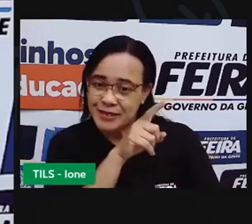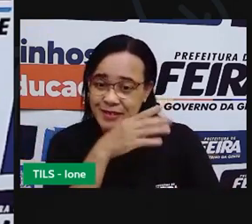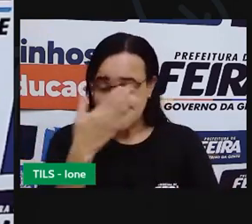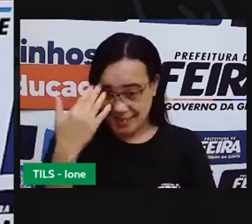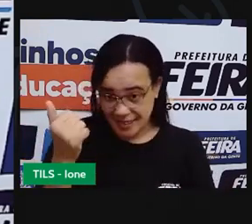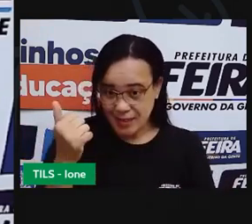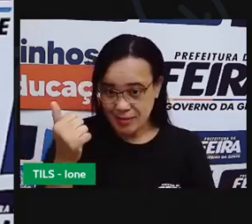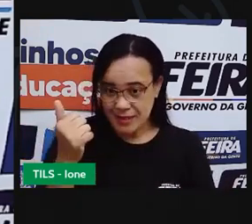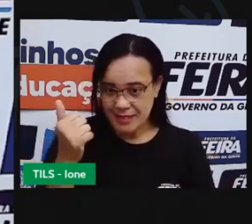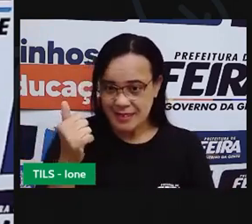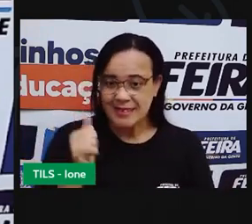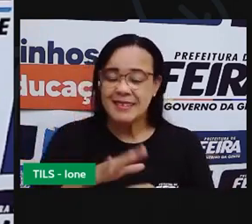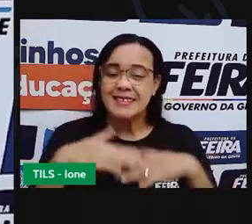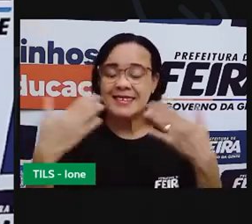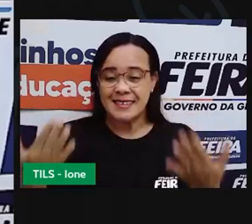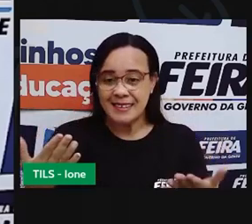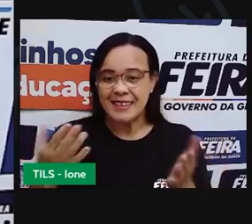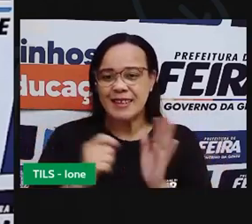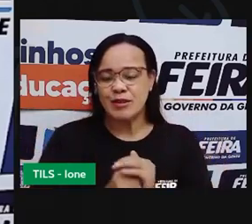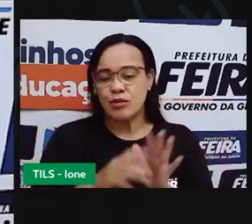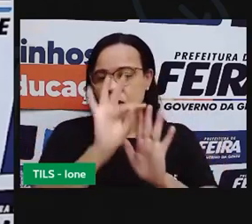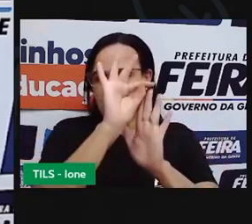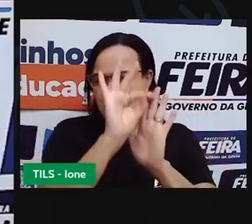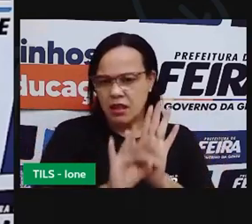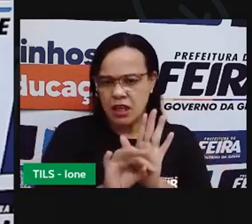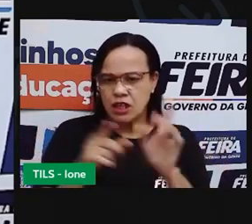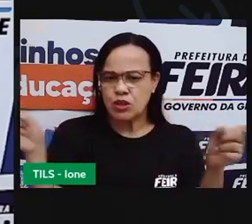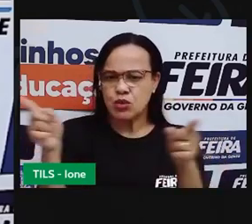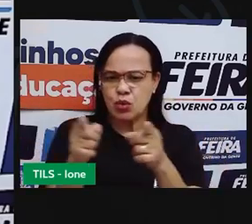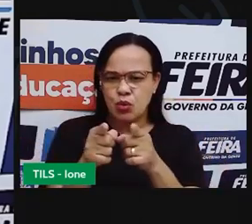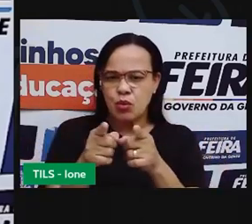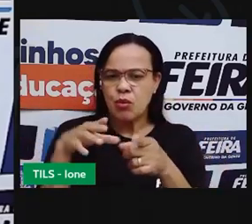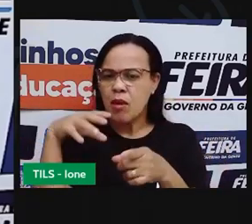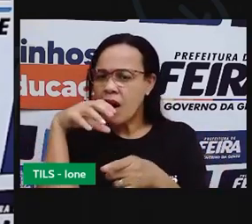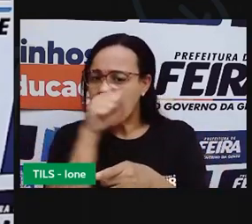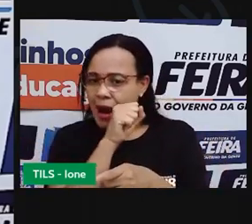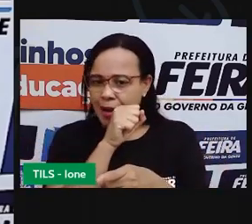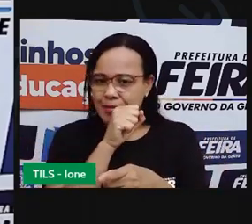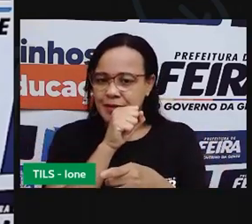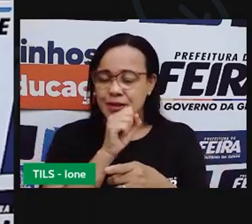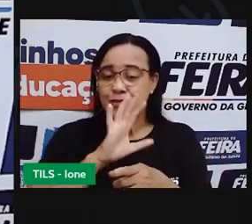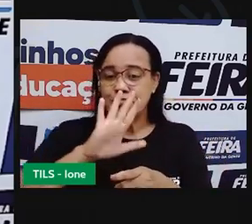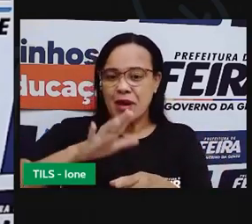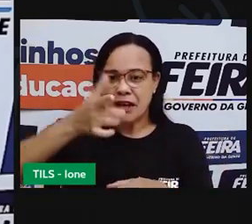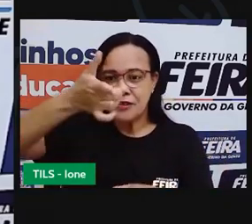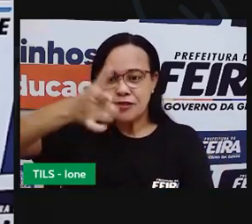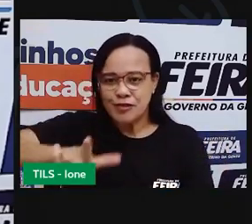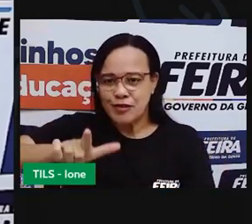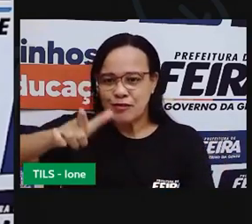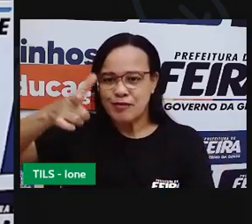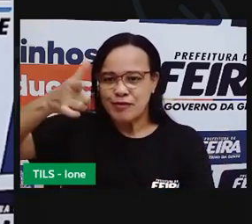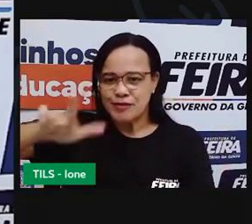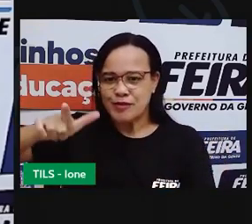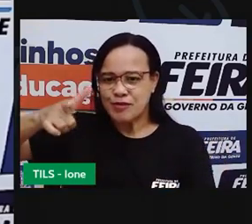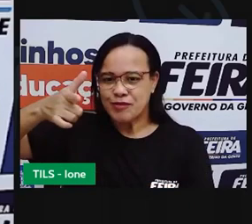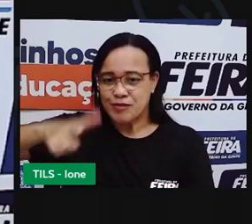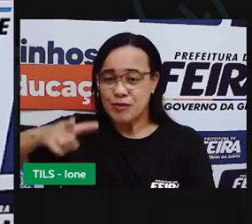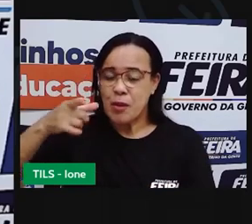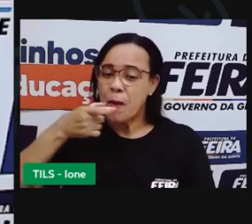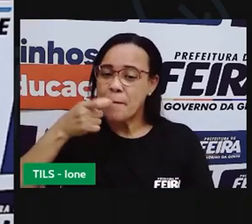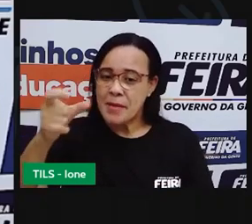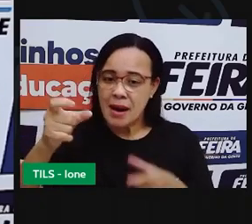Trava-línguas são textos curtos que trazem a repetição de